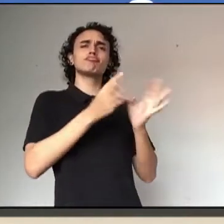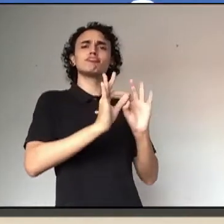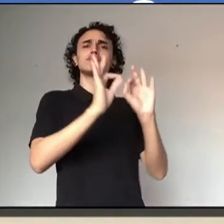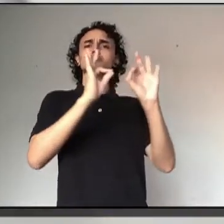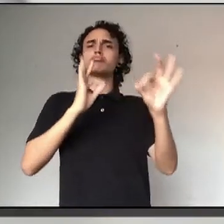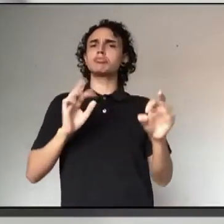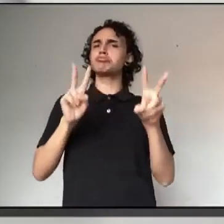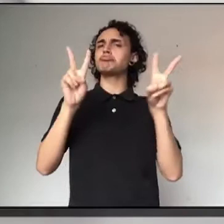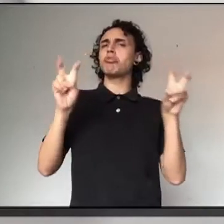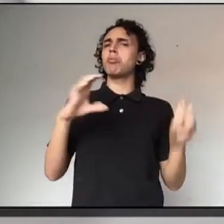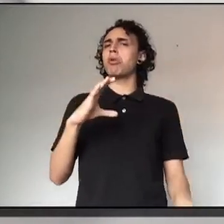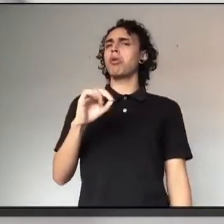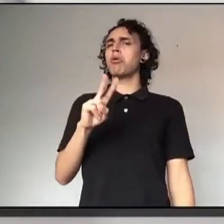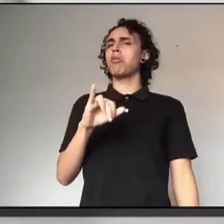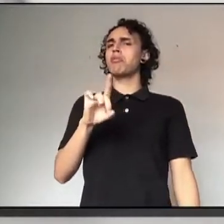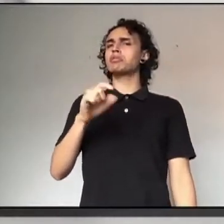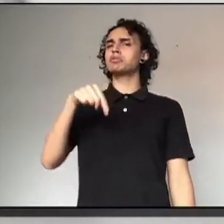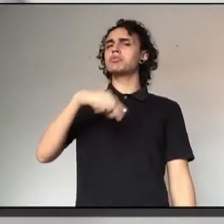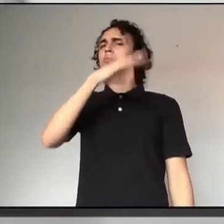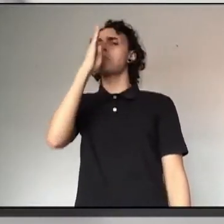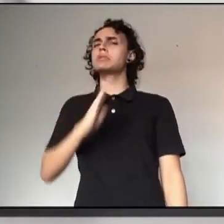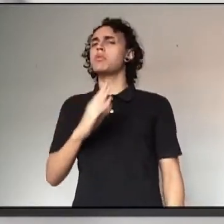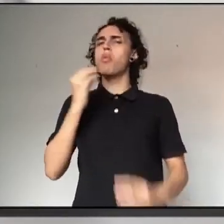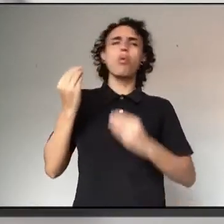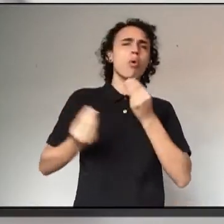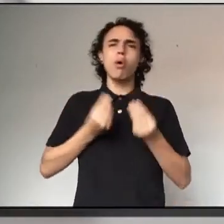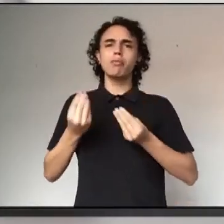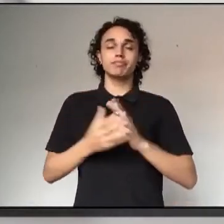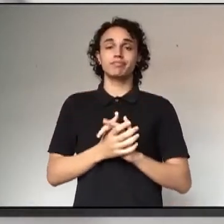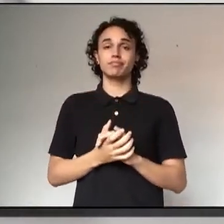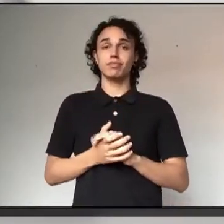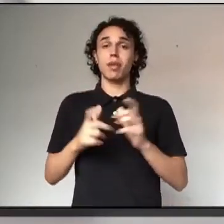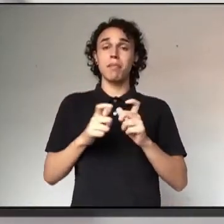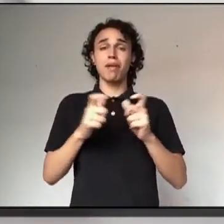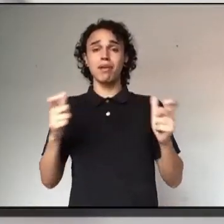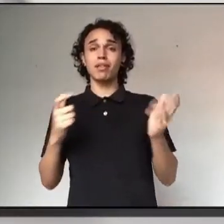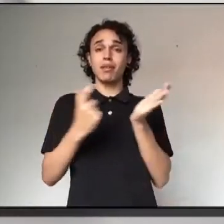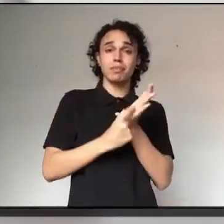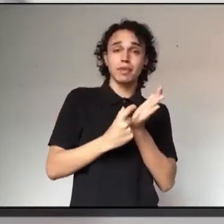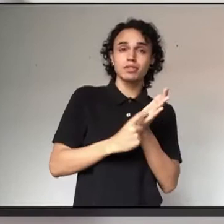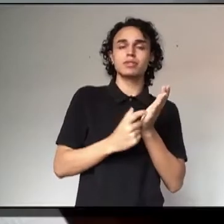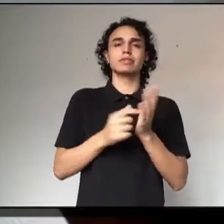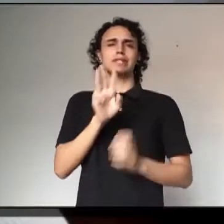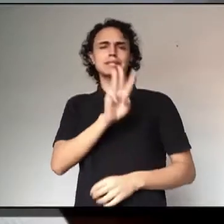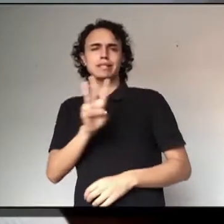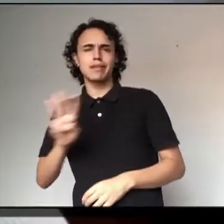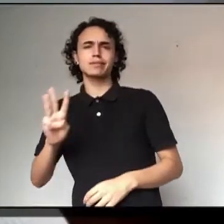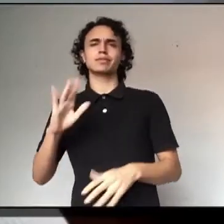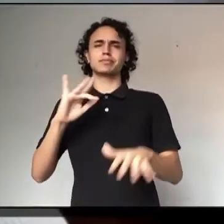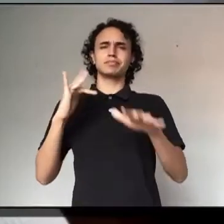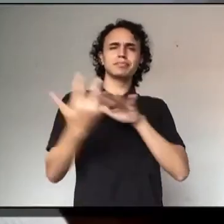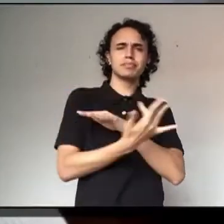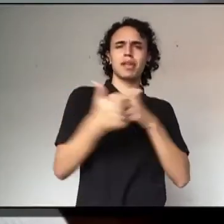distância relacionados à covid-19 no Brasil? Na grande maioria dos aplicativos, dos sites, das